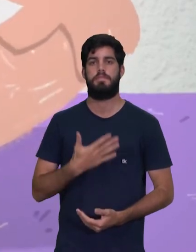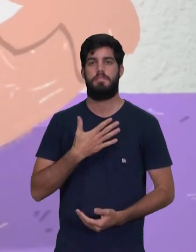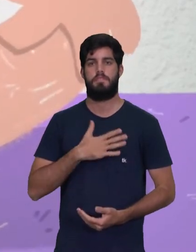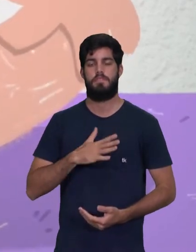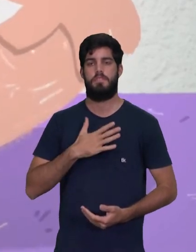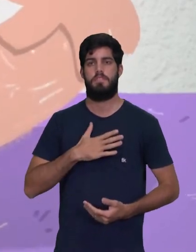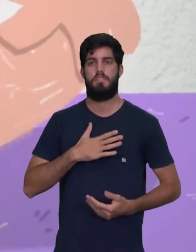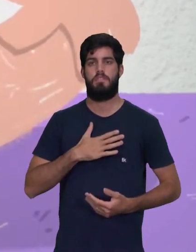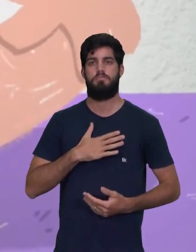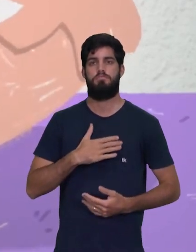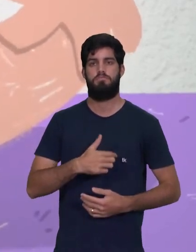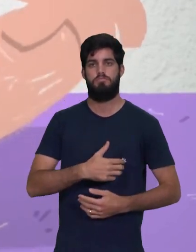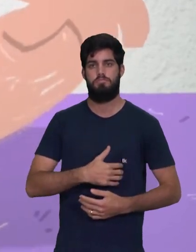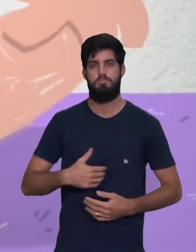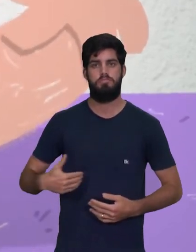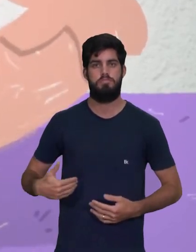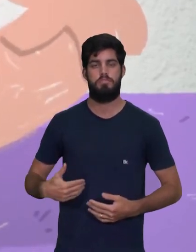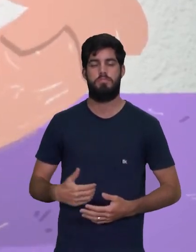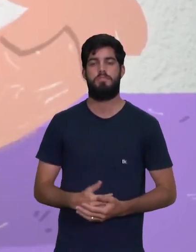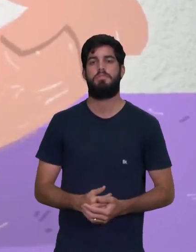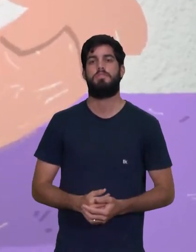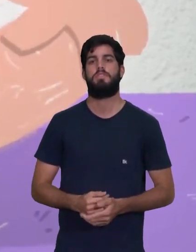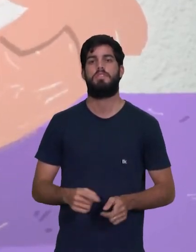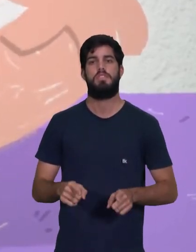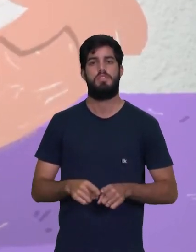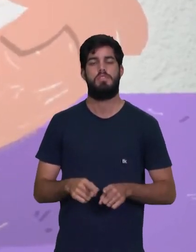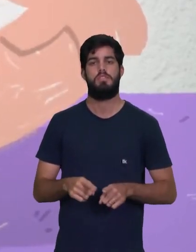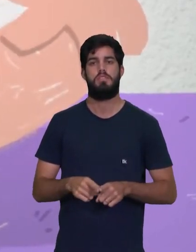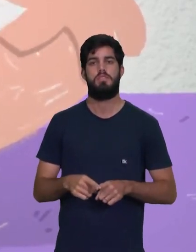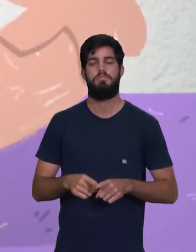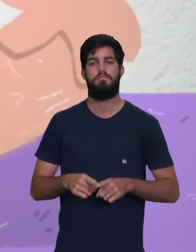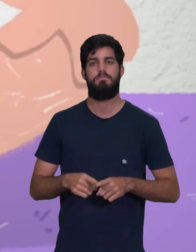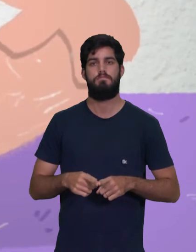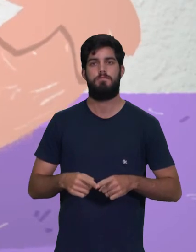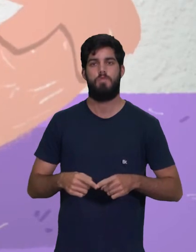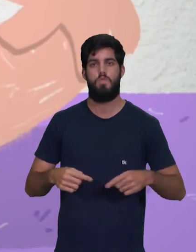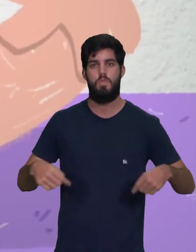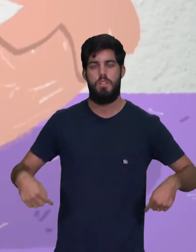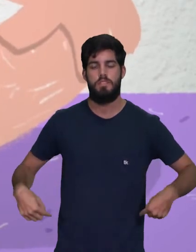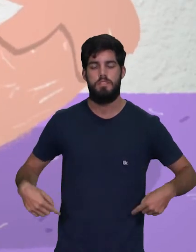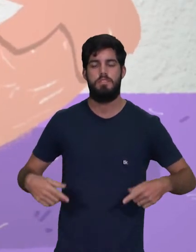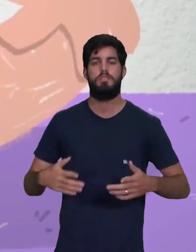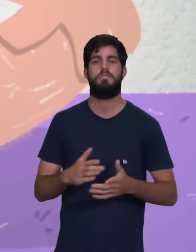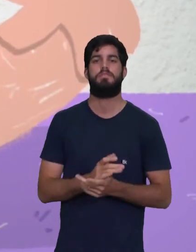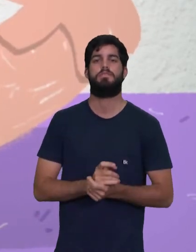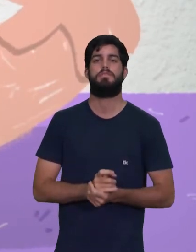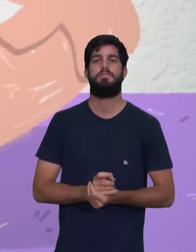Relaxe o abdômen. Os músculos do quadril,